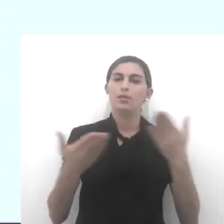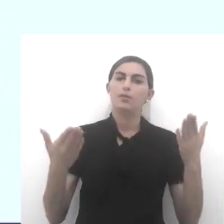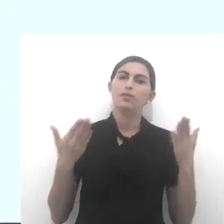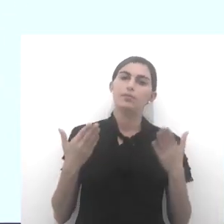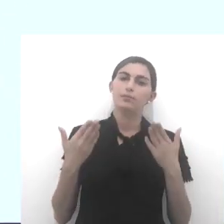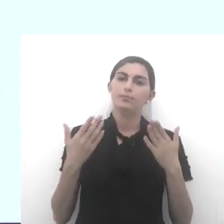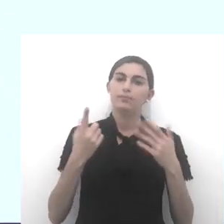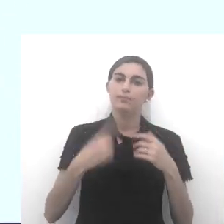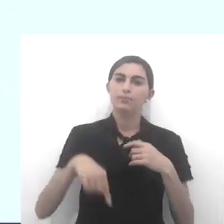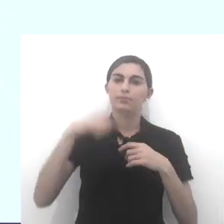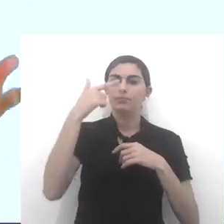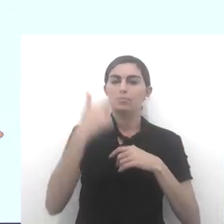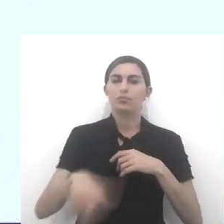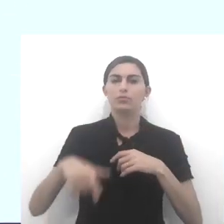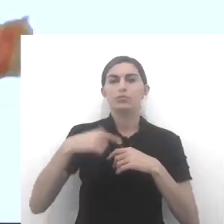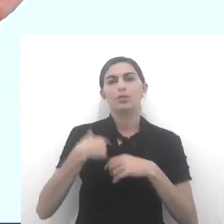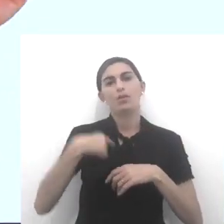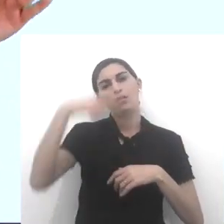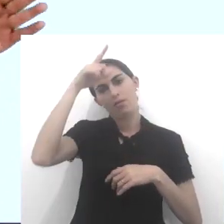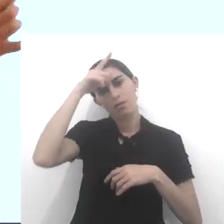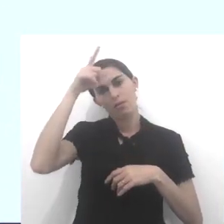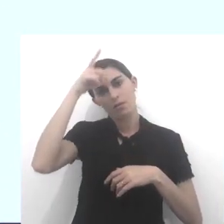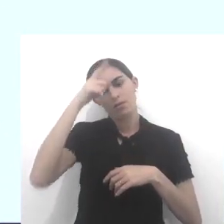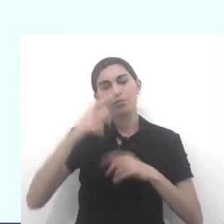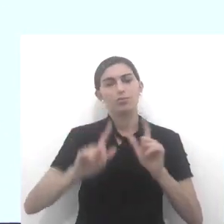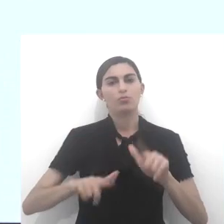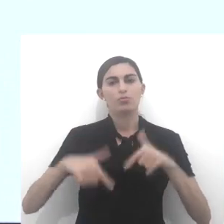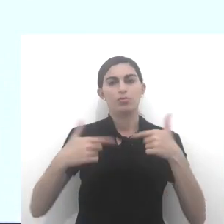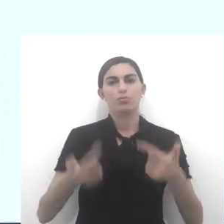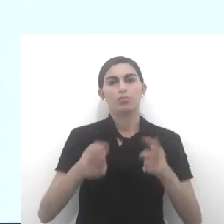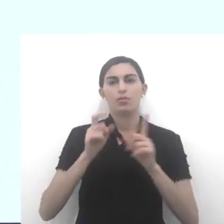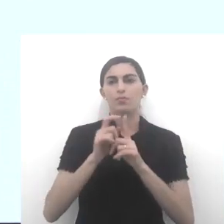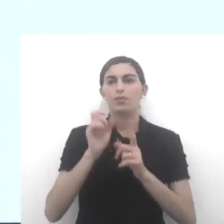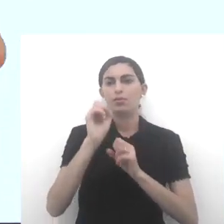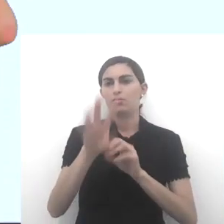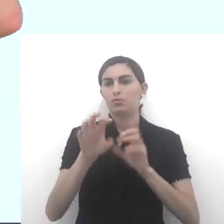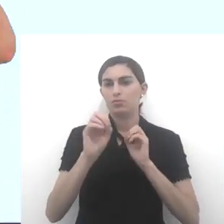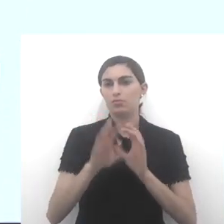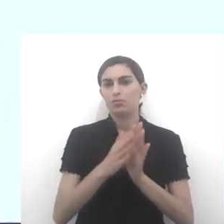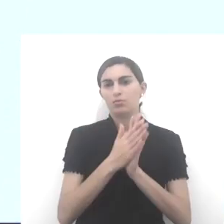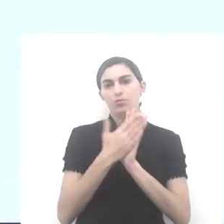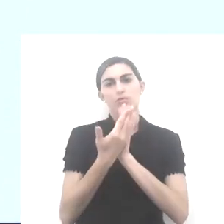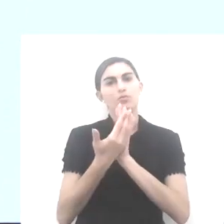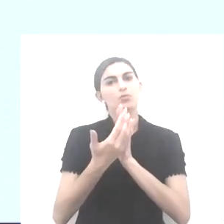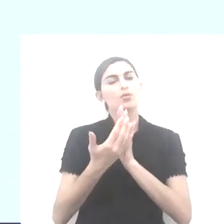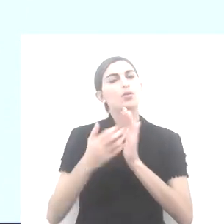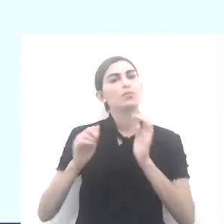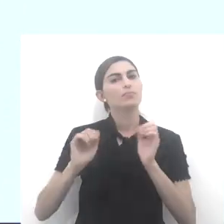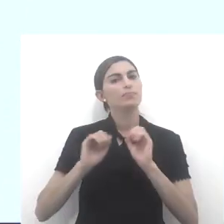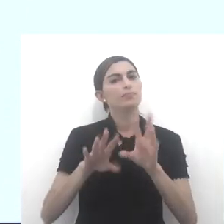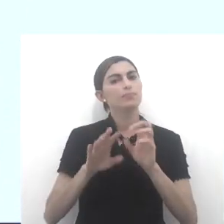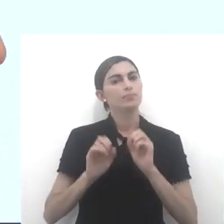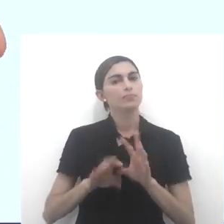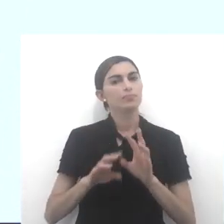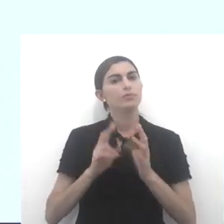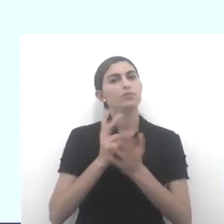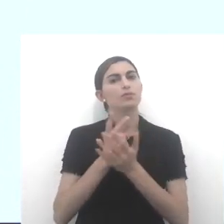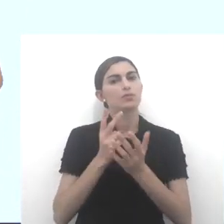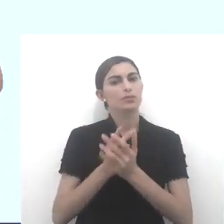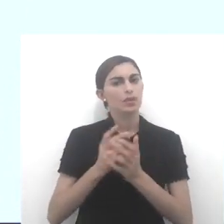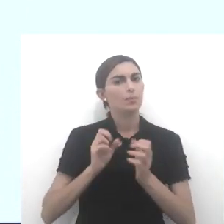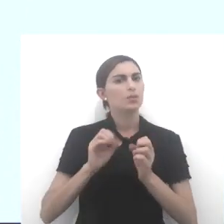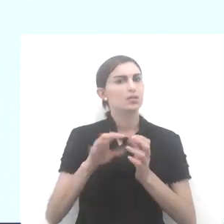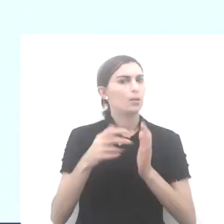esta questão. Então, repetindo, líder, zelo pela palavra, a palavra sagrada, sempre